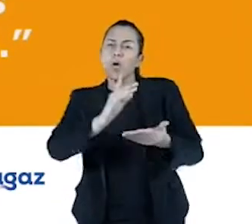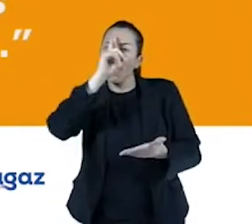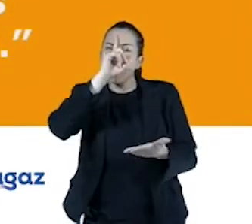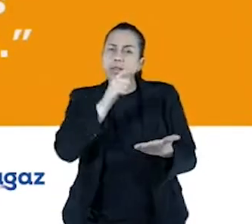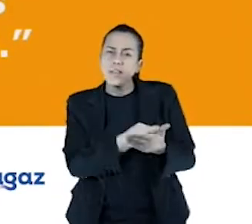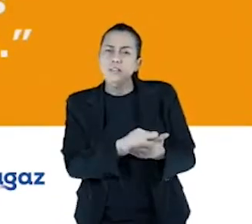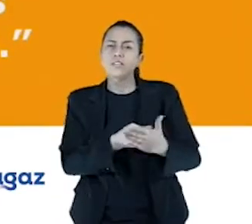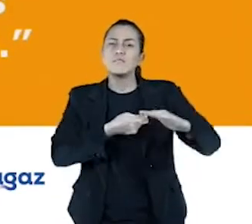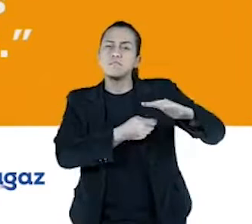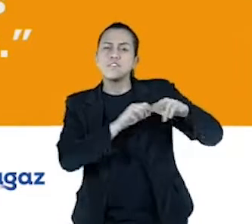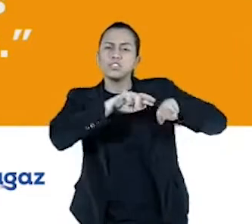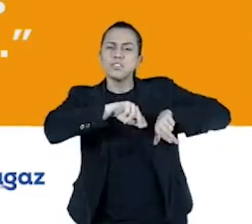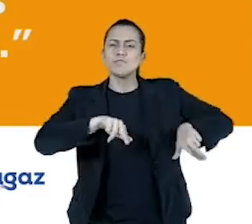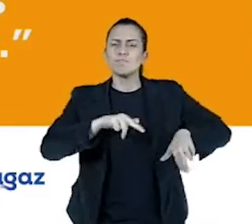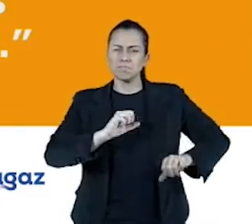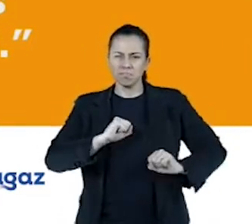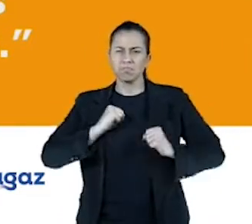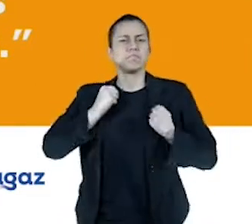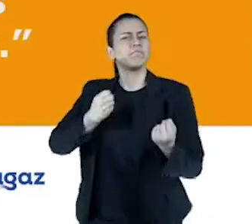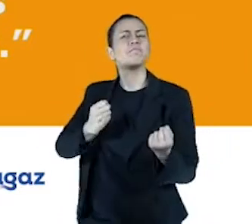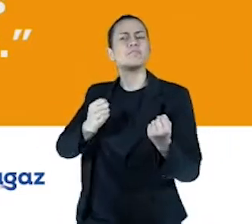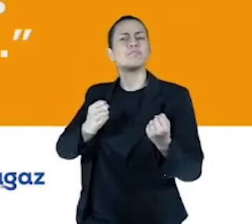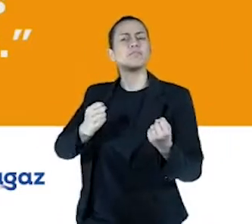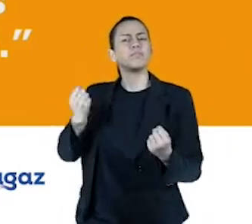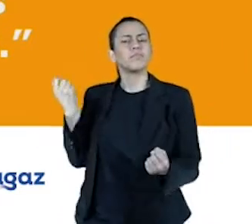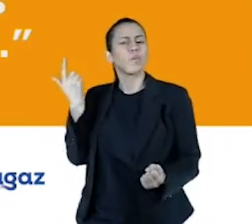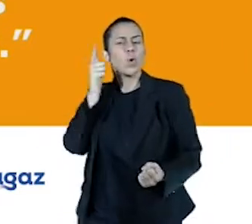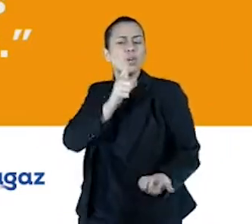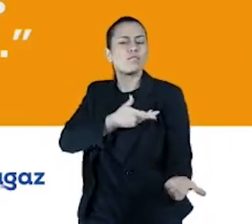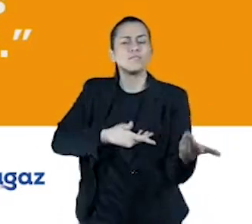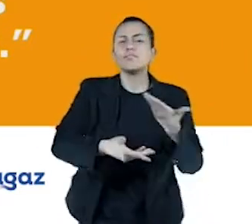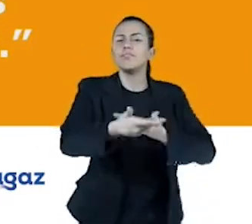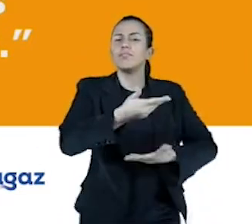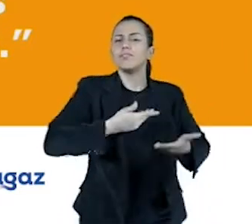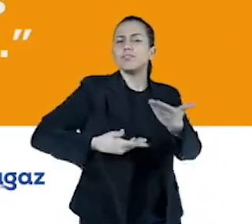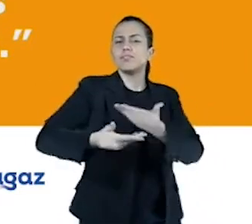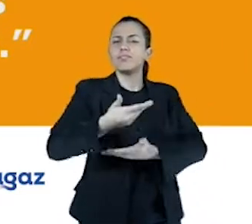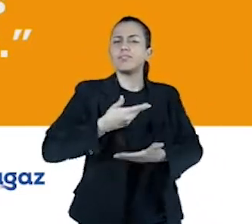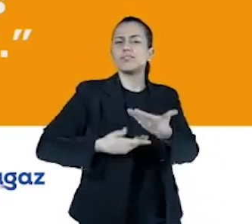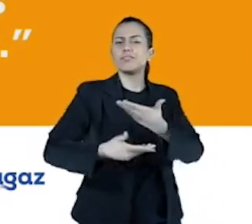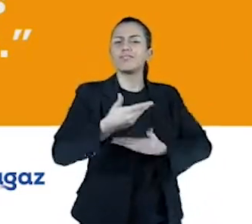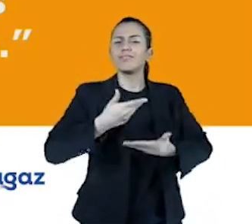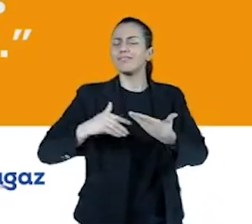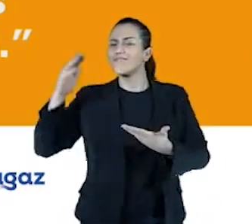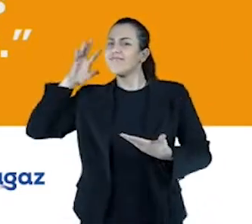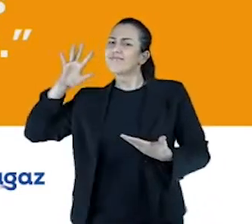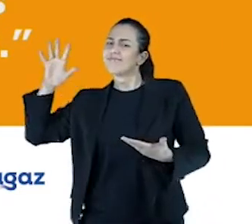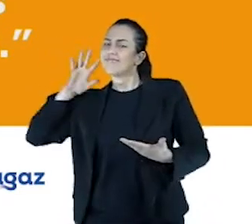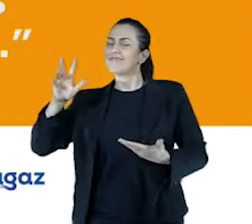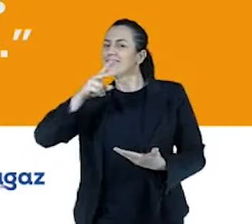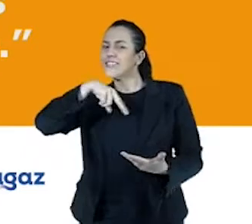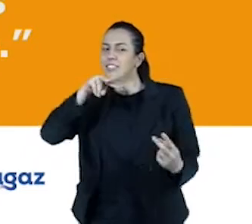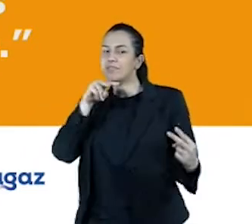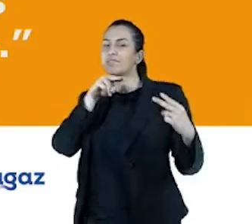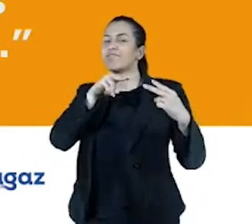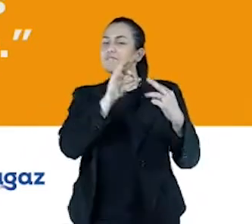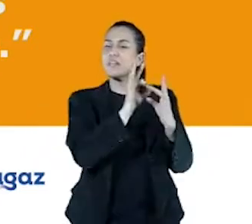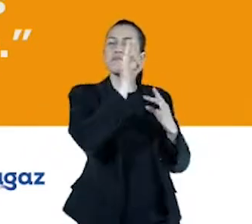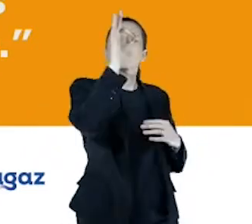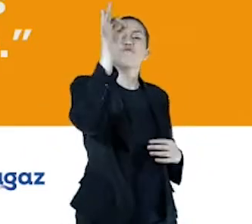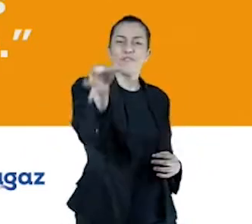tímidos, seremos ousados. E só poderemos nos engajar em empreendimentos nunca antes imaginados se olharmos longe.